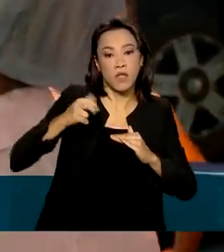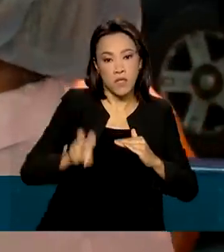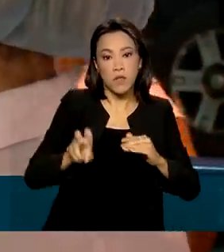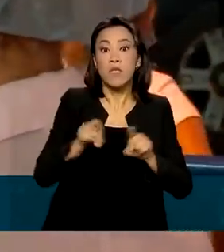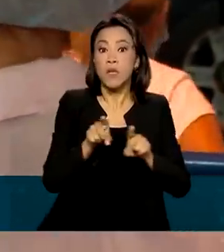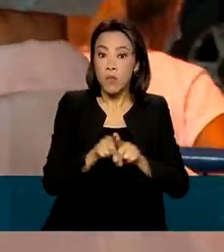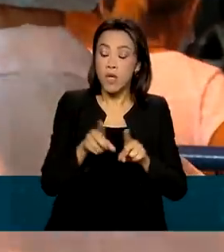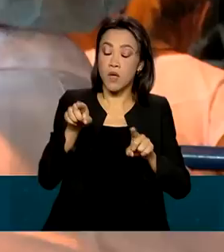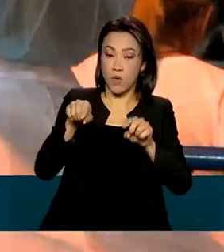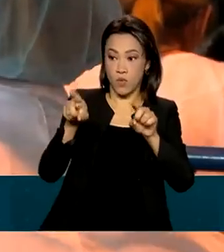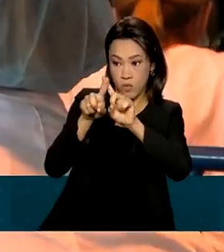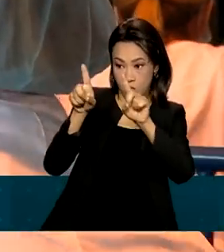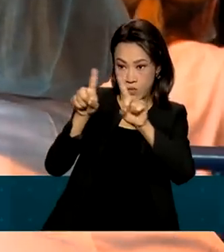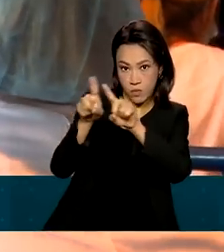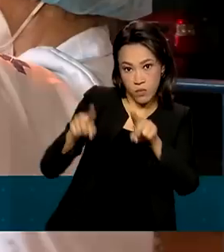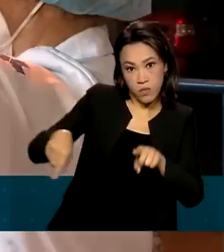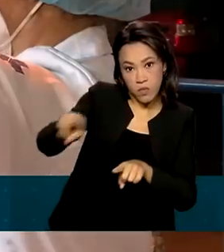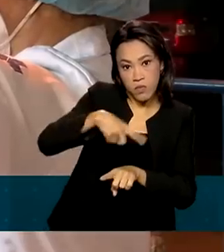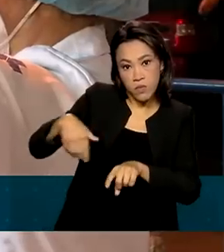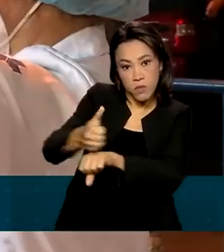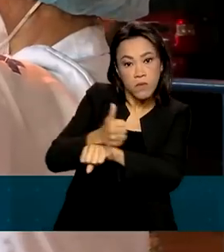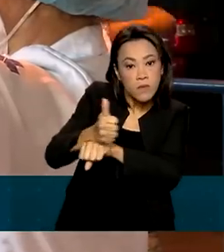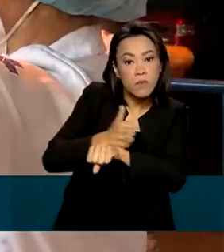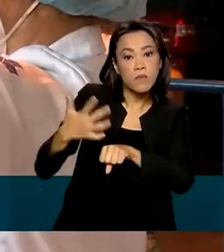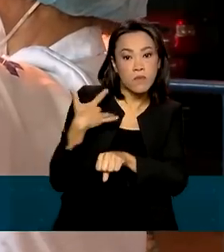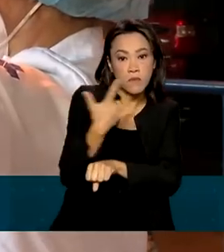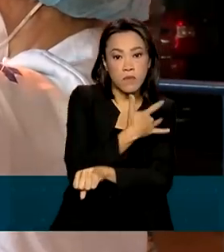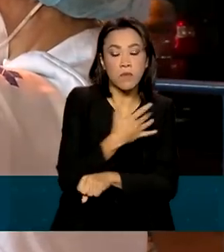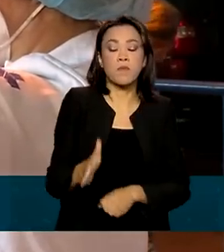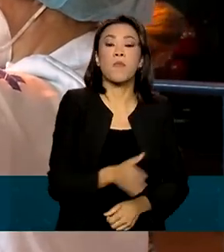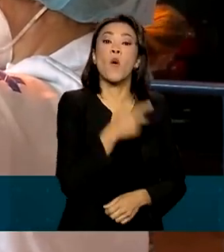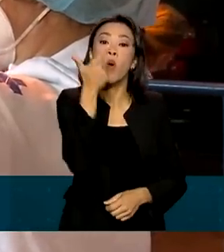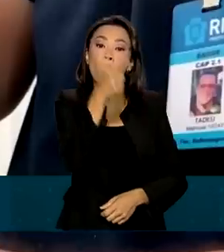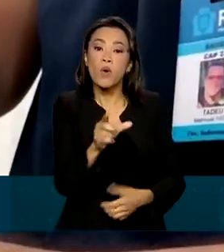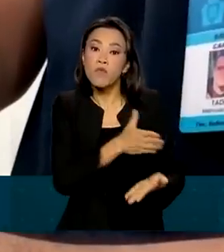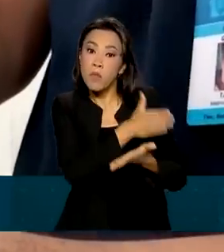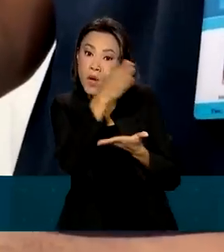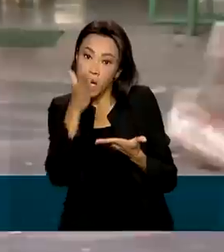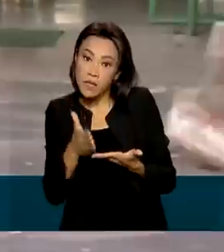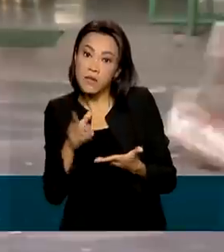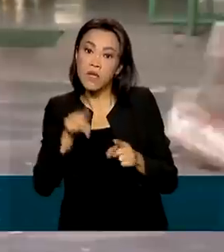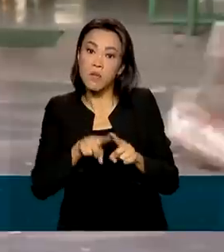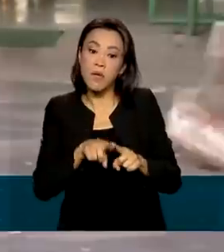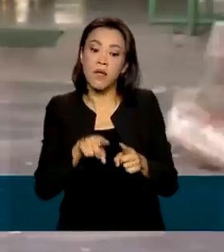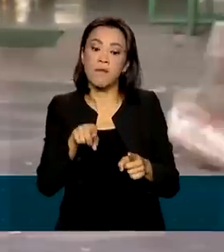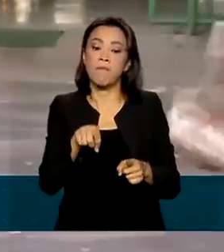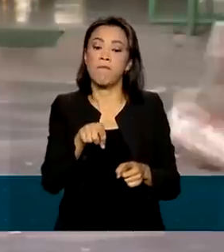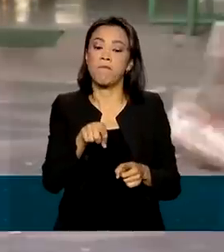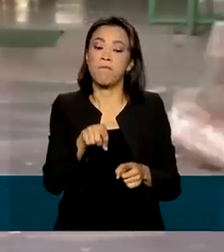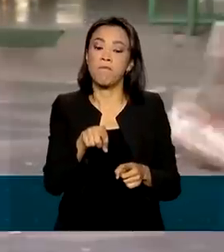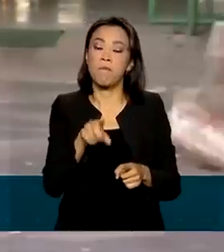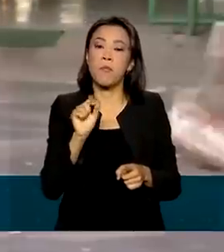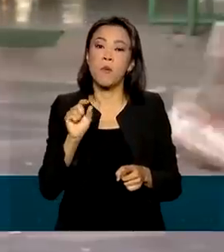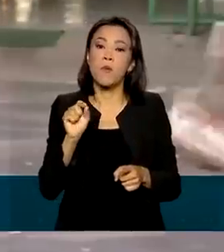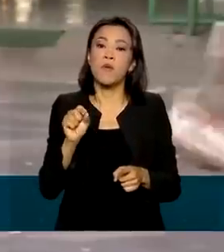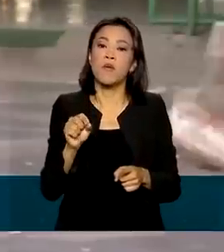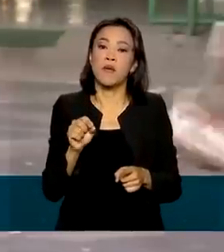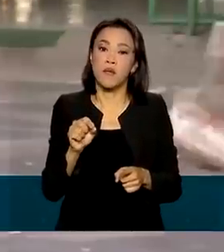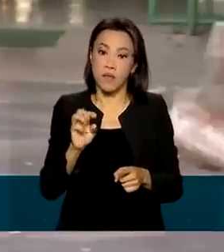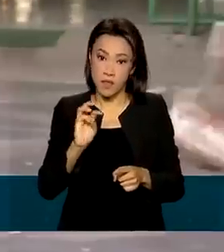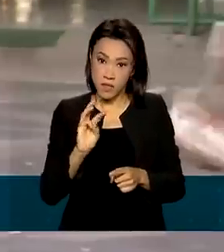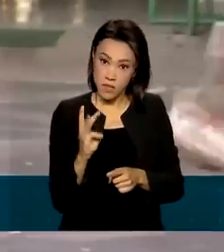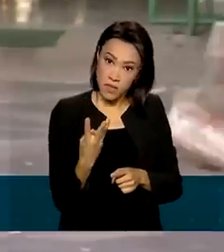de saúde. Foi conciliado também, para a prorrogação, a existência de estoques nas três